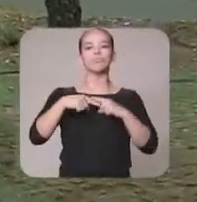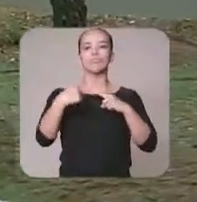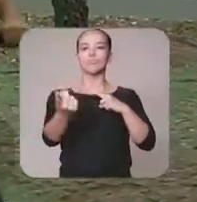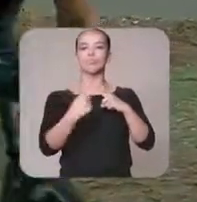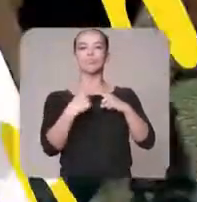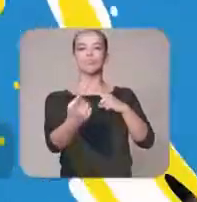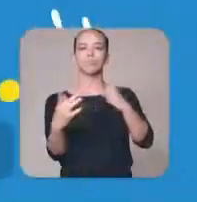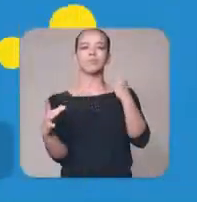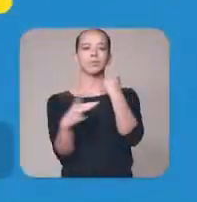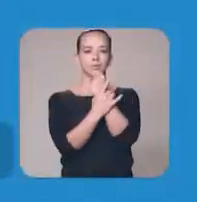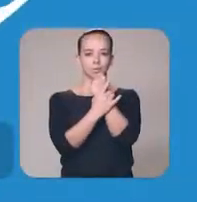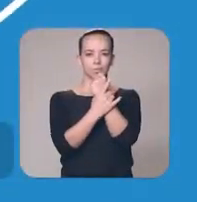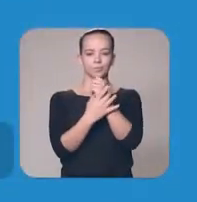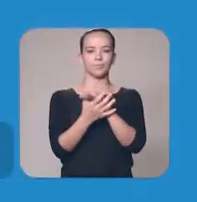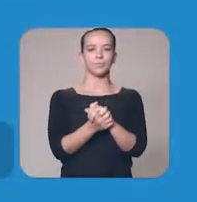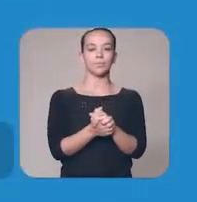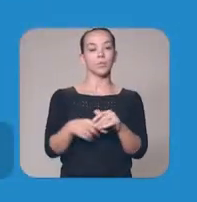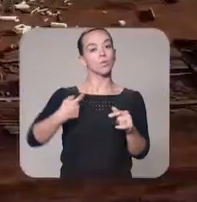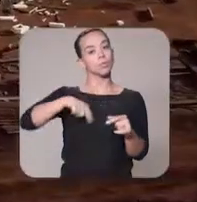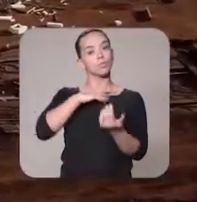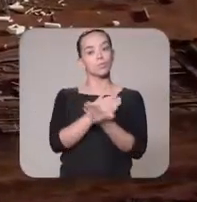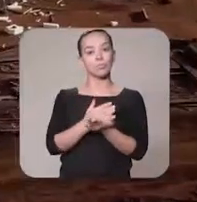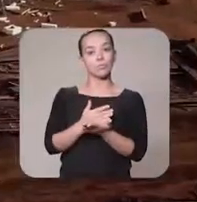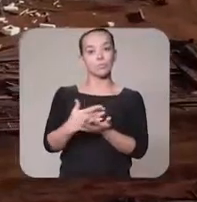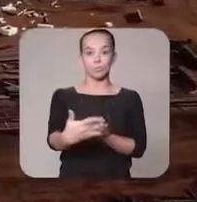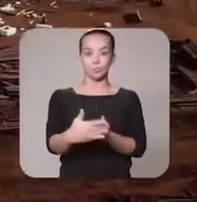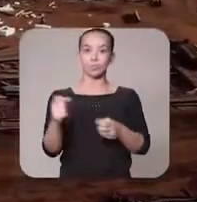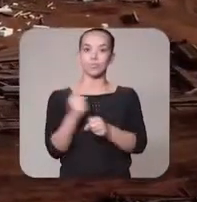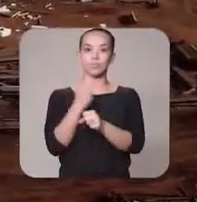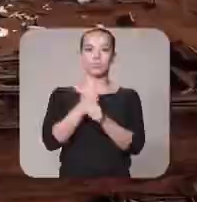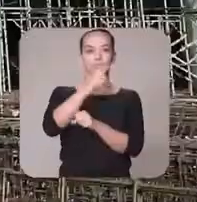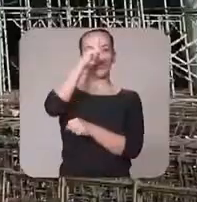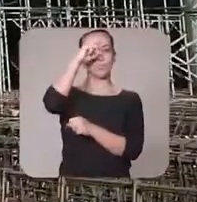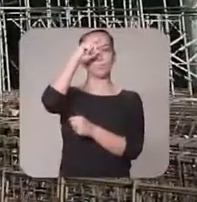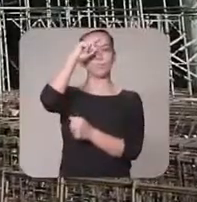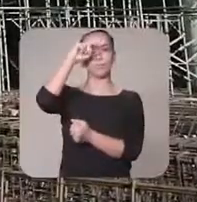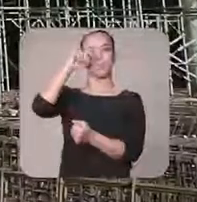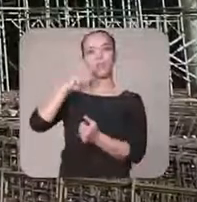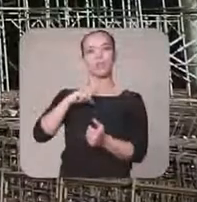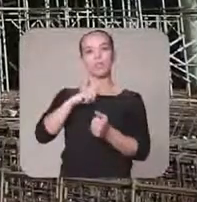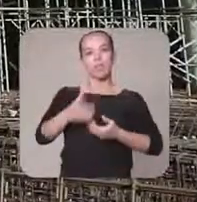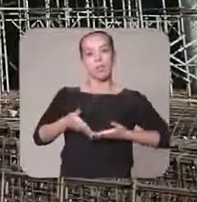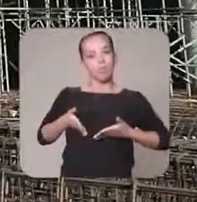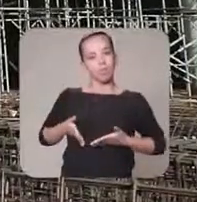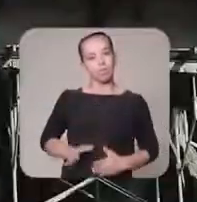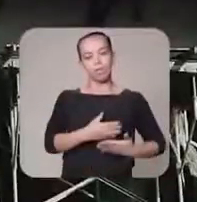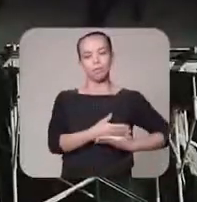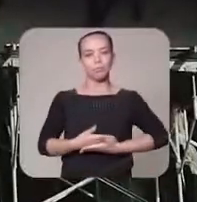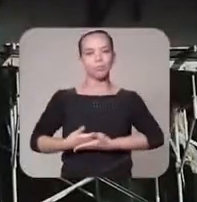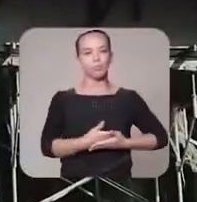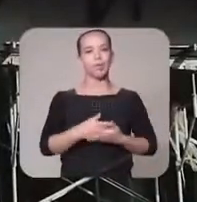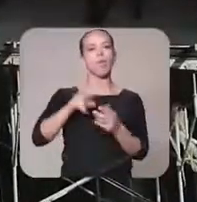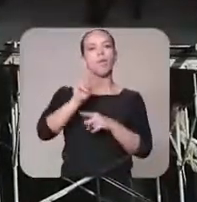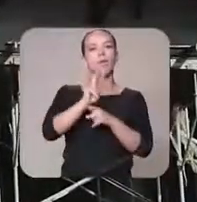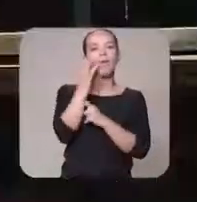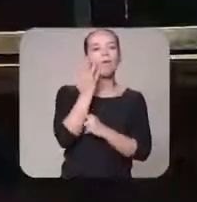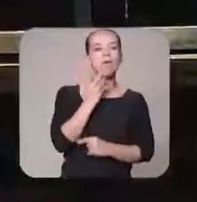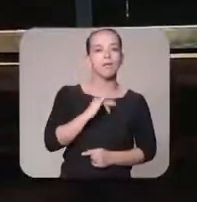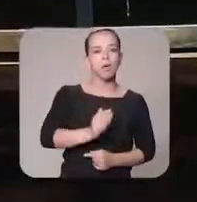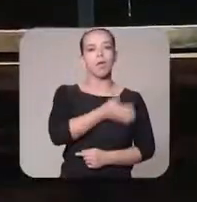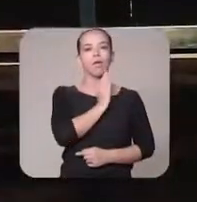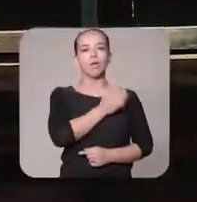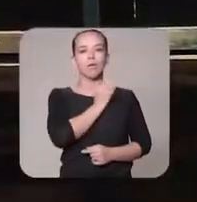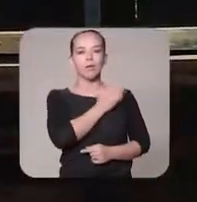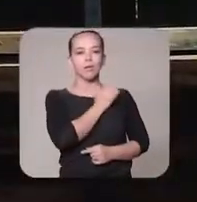bem mais segurança. Nós iniciamos a construção do hospital regional, que terá ali maternidade, pediatria,